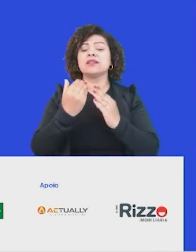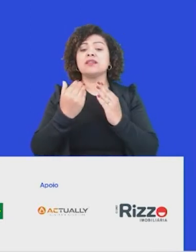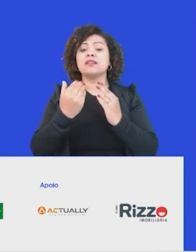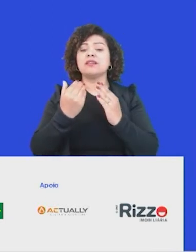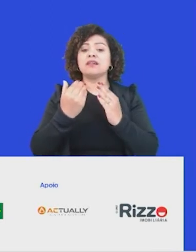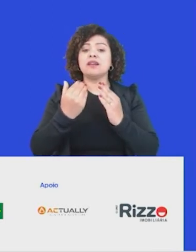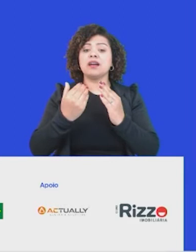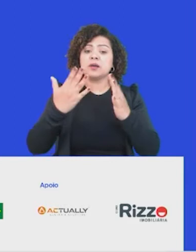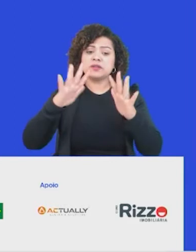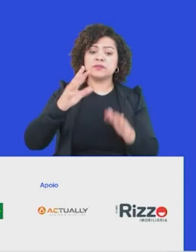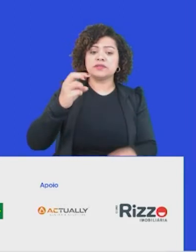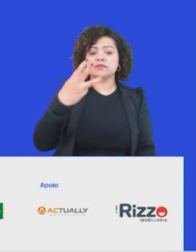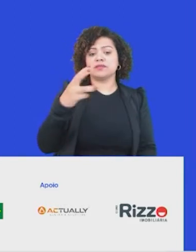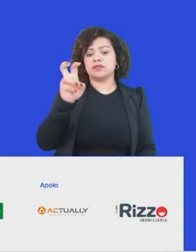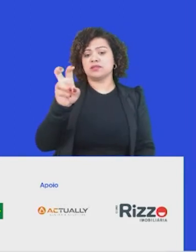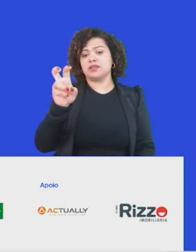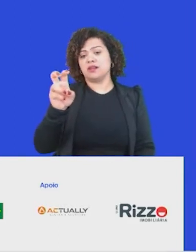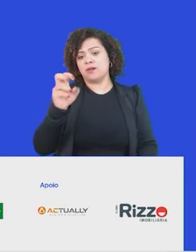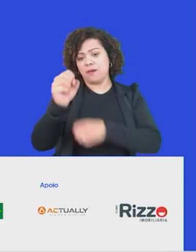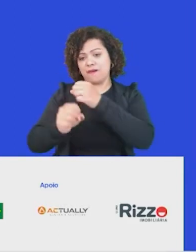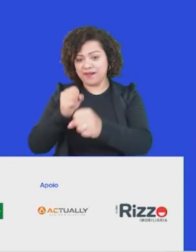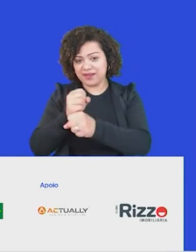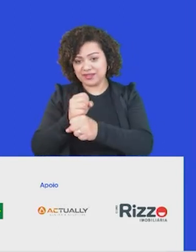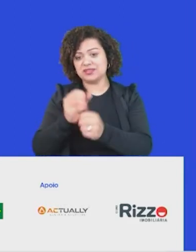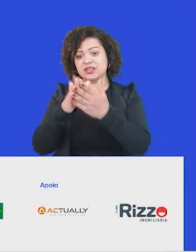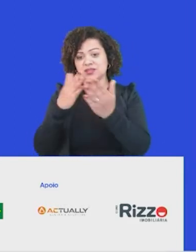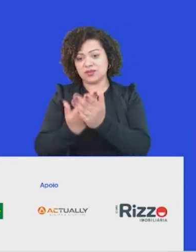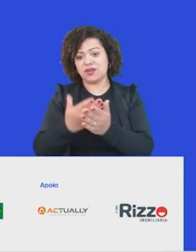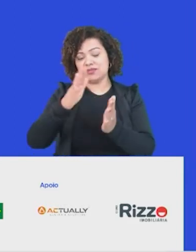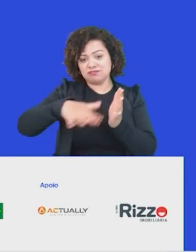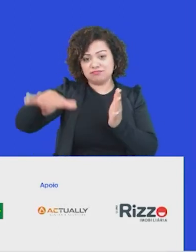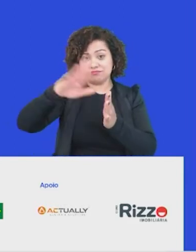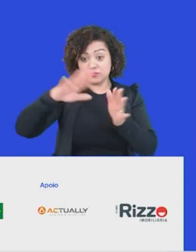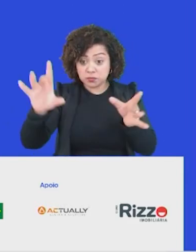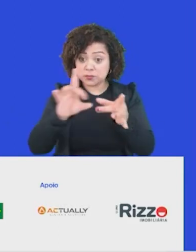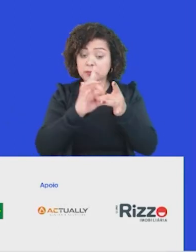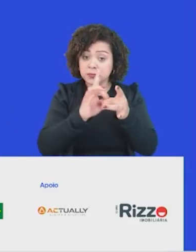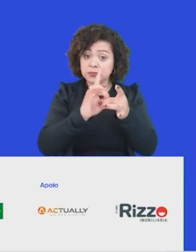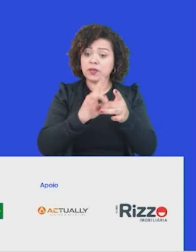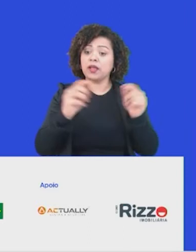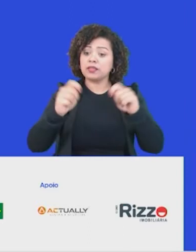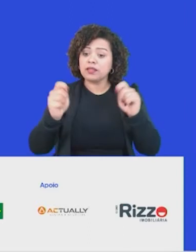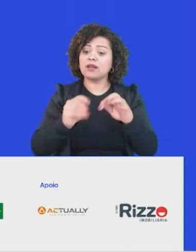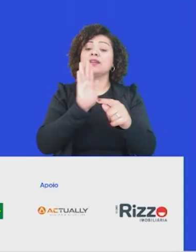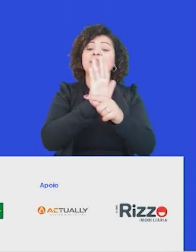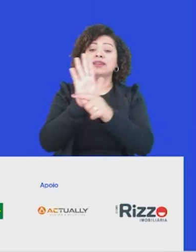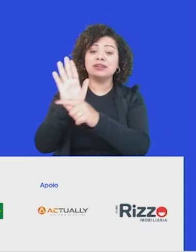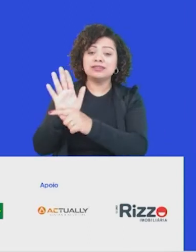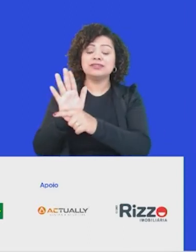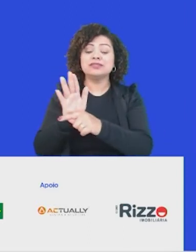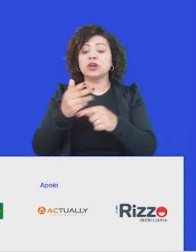Há 35 anos, a nossa fundação atua junto às escolas públicas em parcerias que permitam trazer mais essa